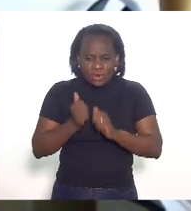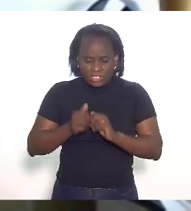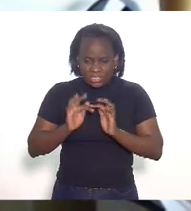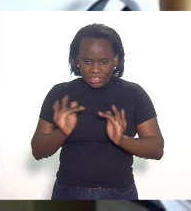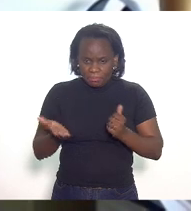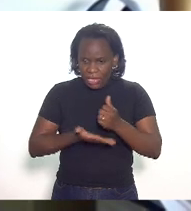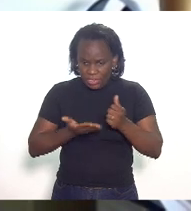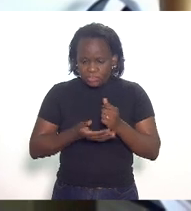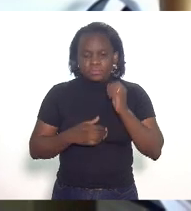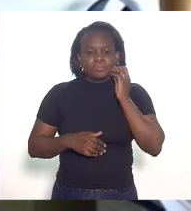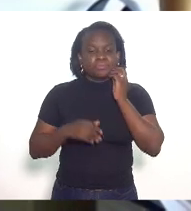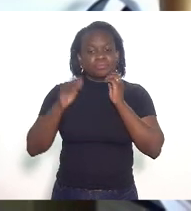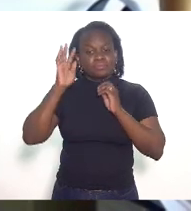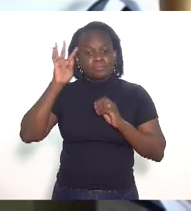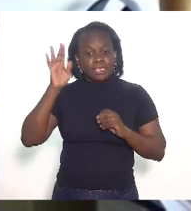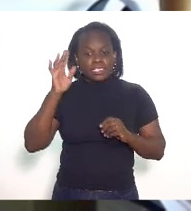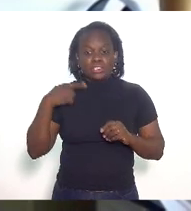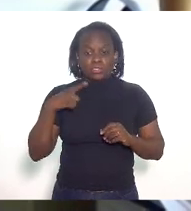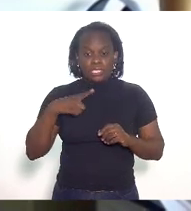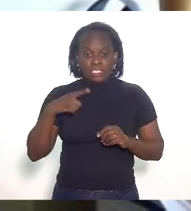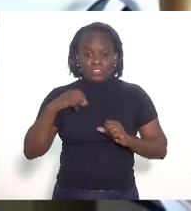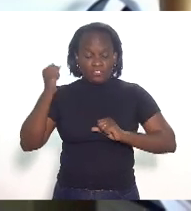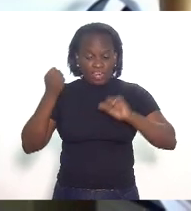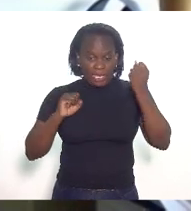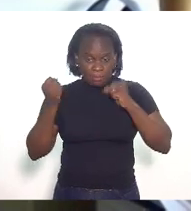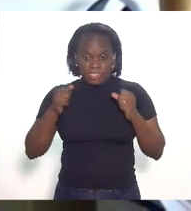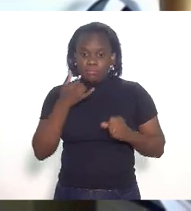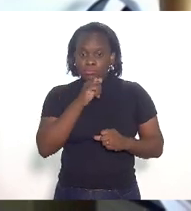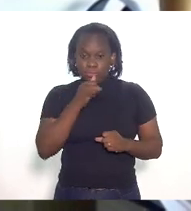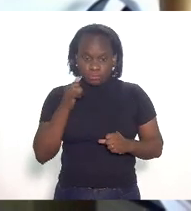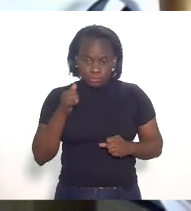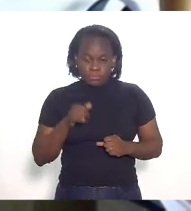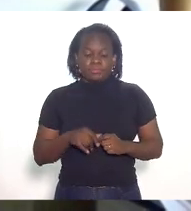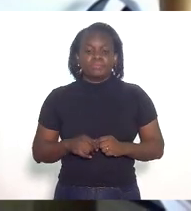que eu tenha uma usina termoelétrica